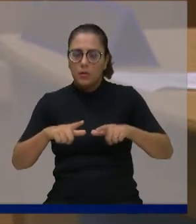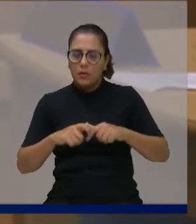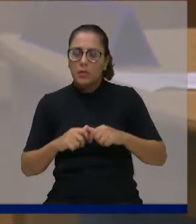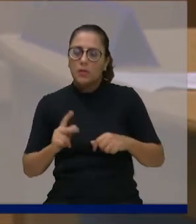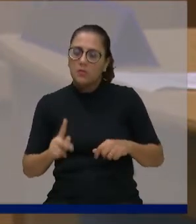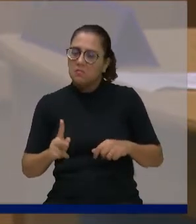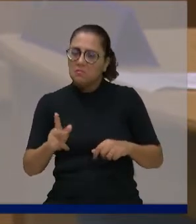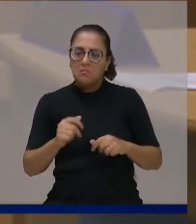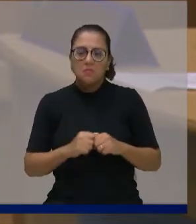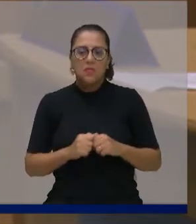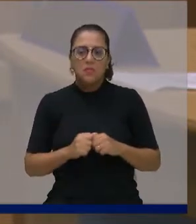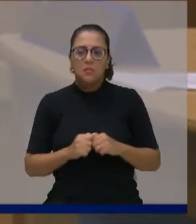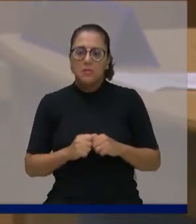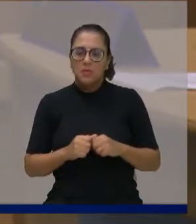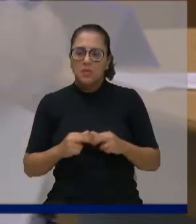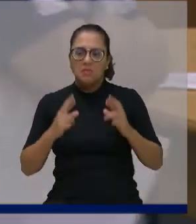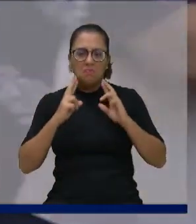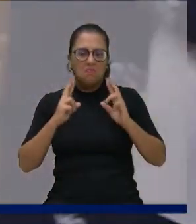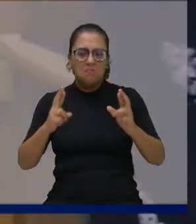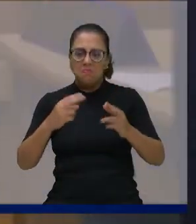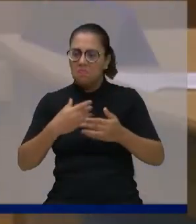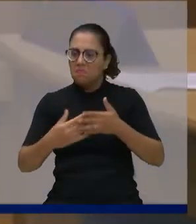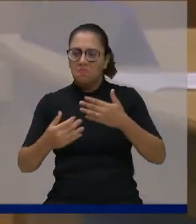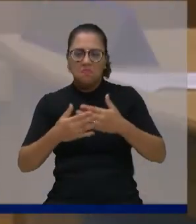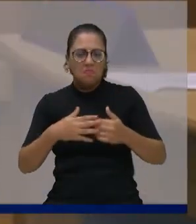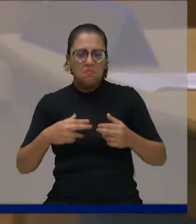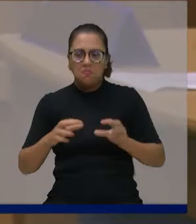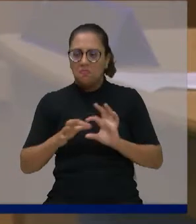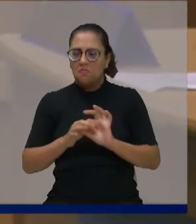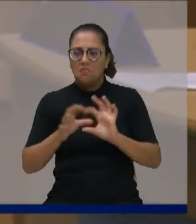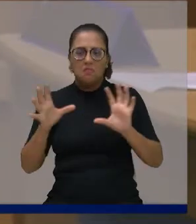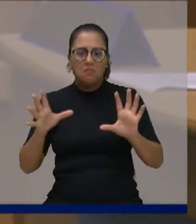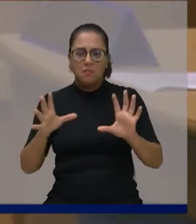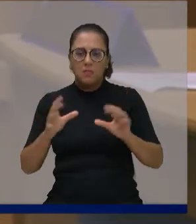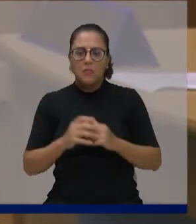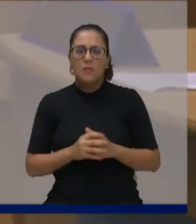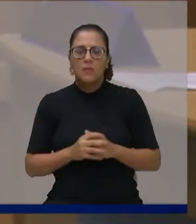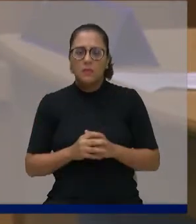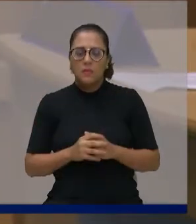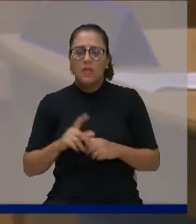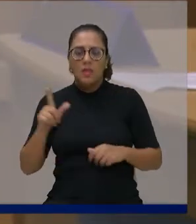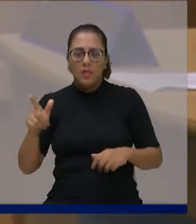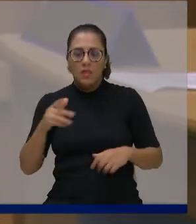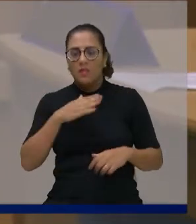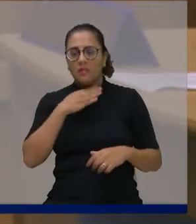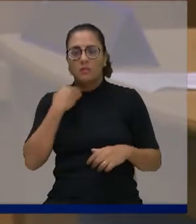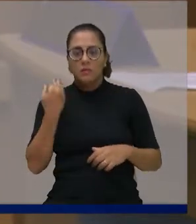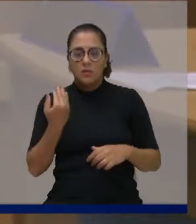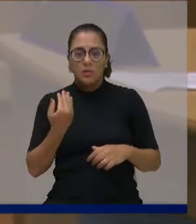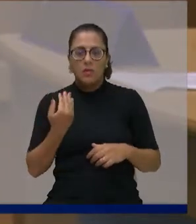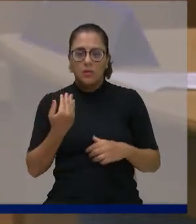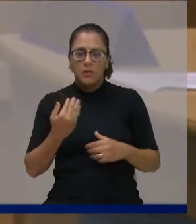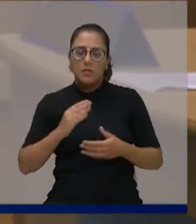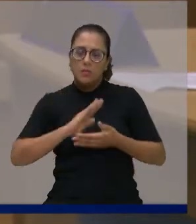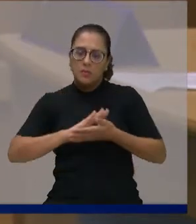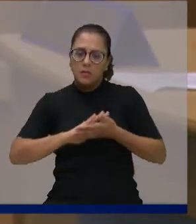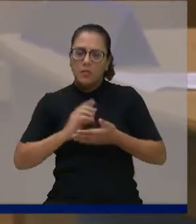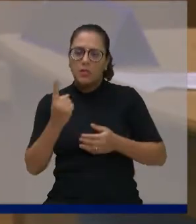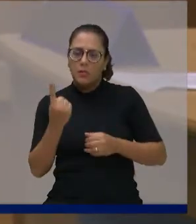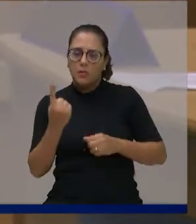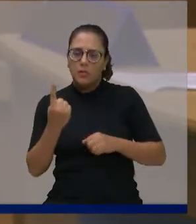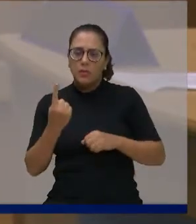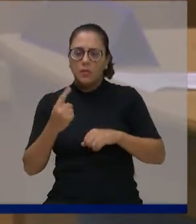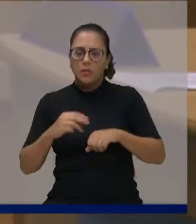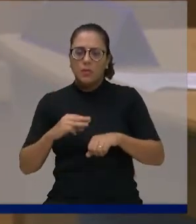Então, mais uma pessoa que nos deixa. E quero aqui fazer homenagem pedindo um minuto de silêncio e